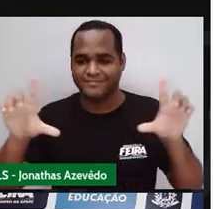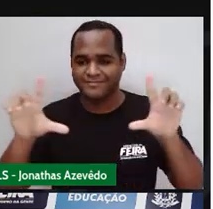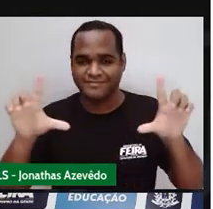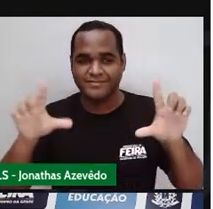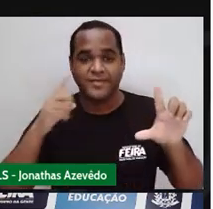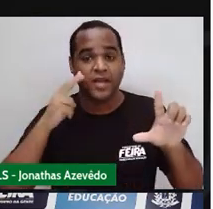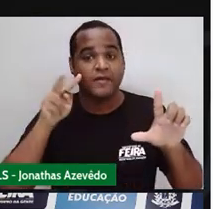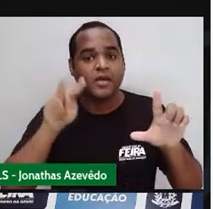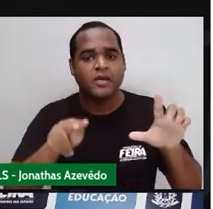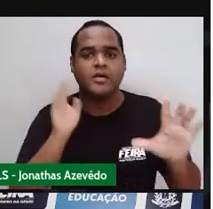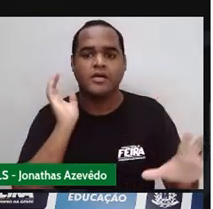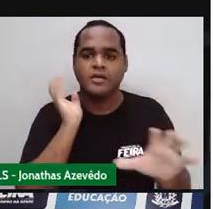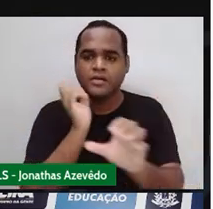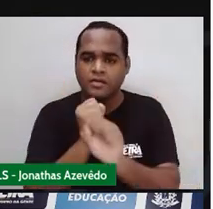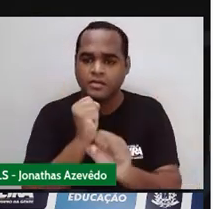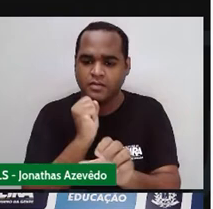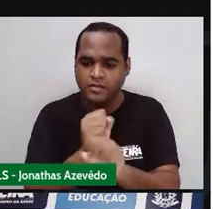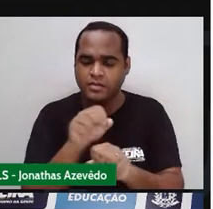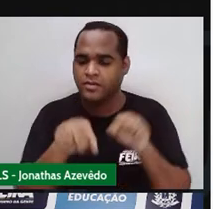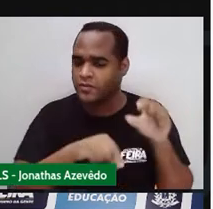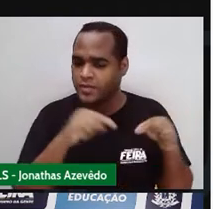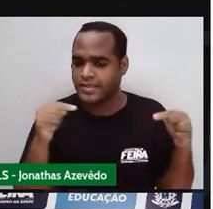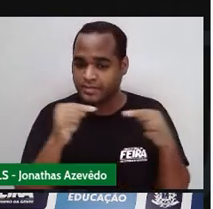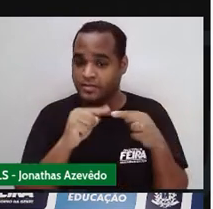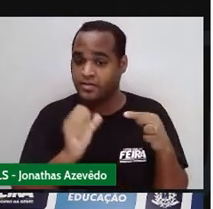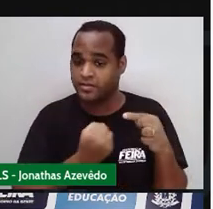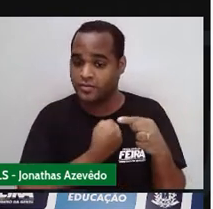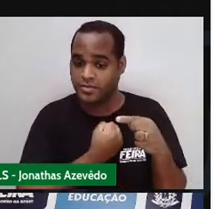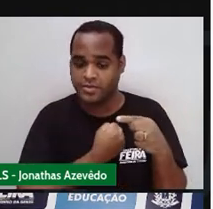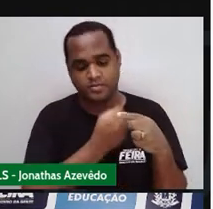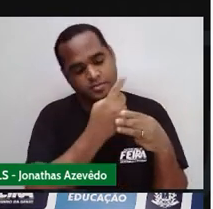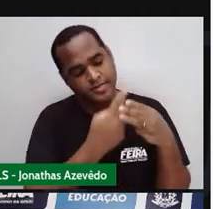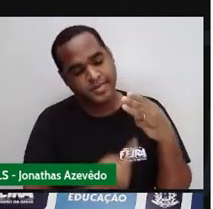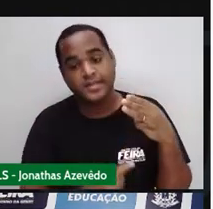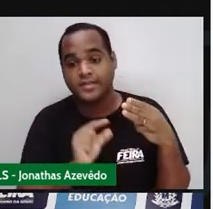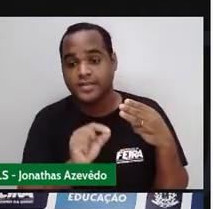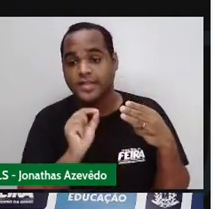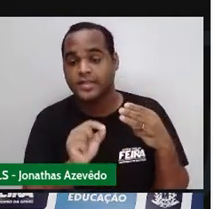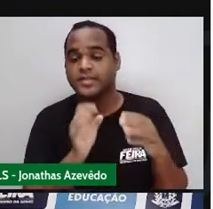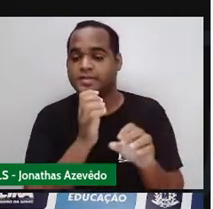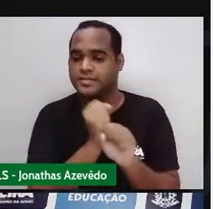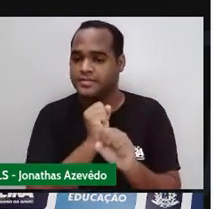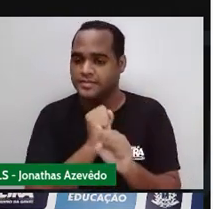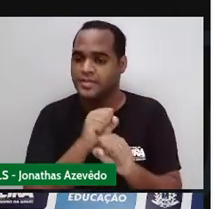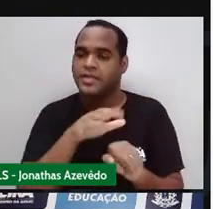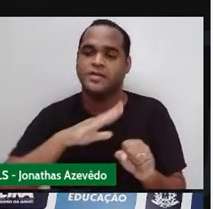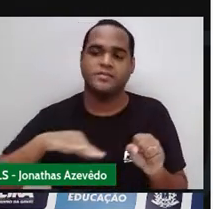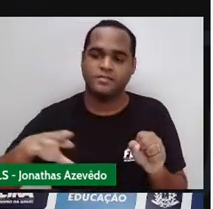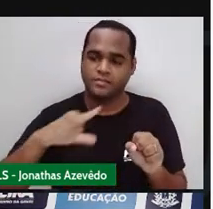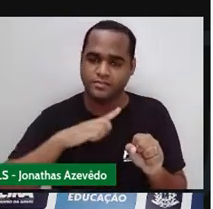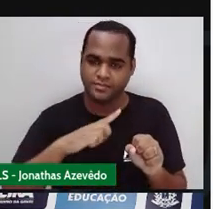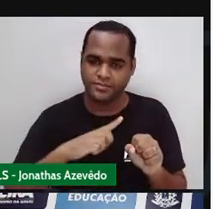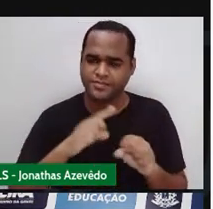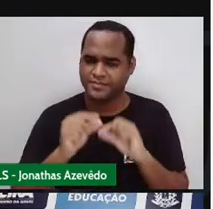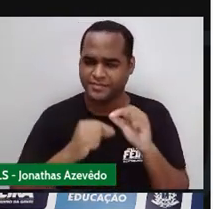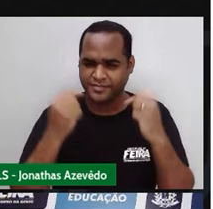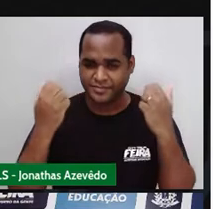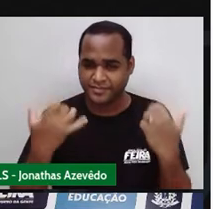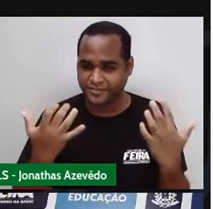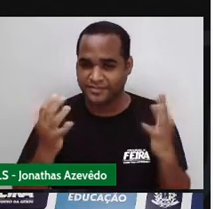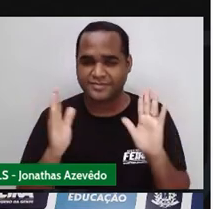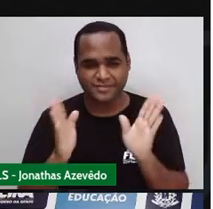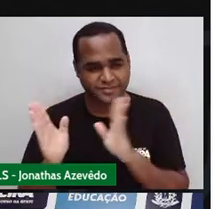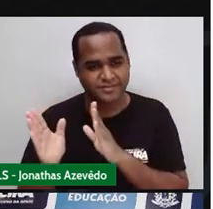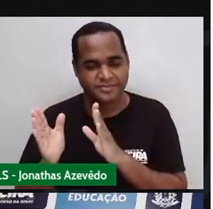três números consecutivos e fazer uma soma com esses três números. Mas